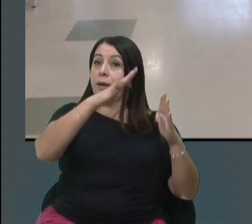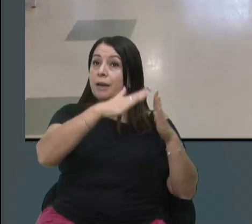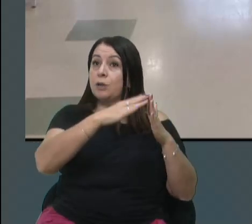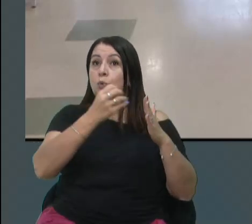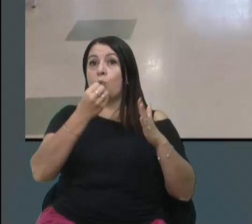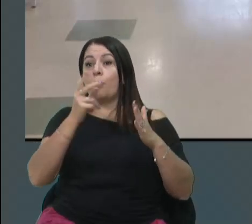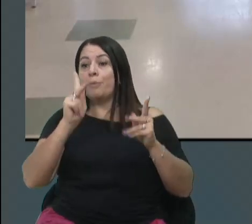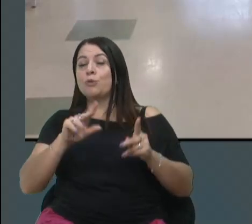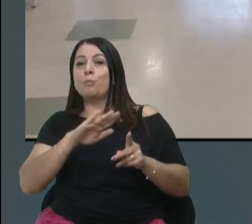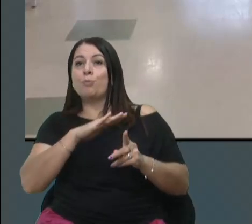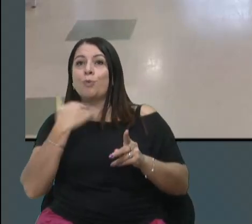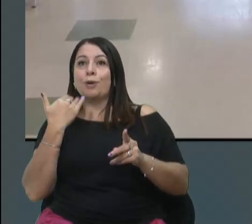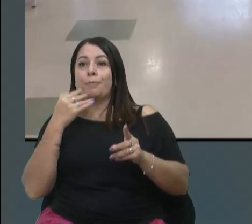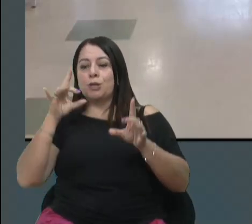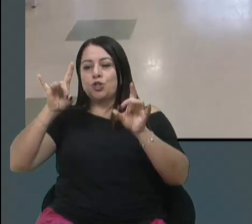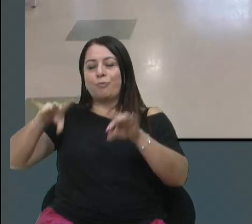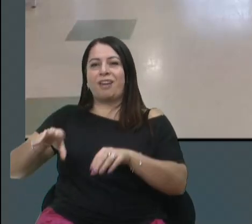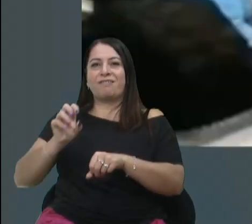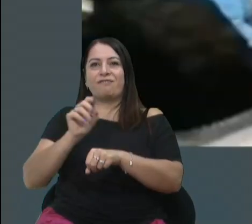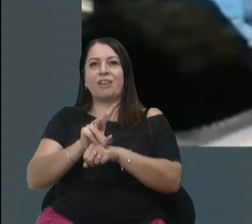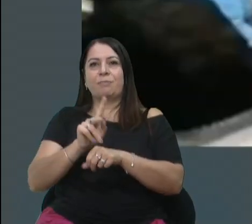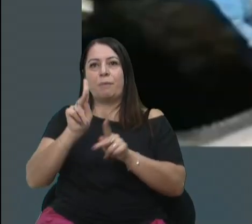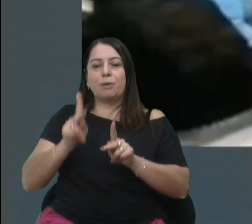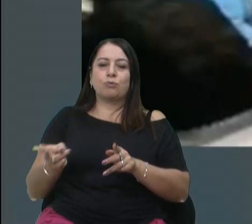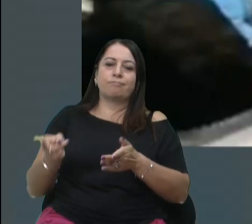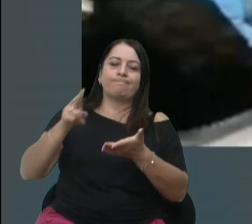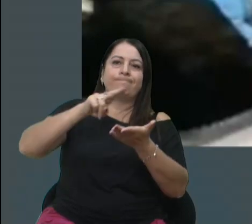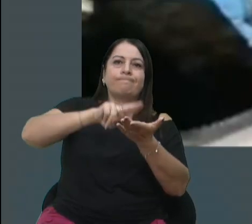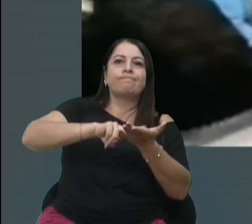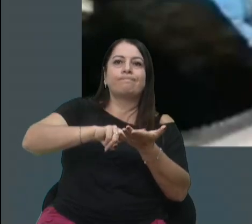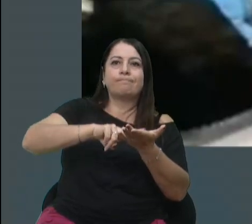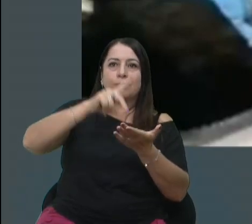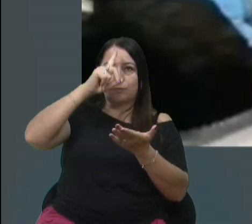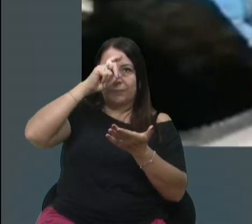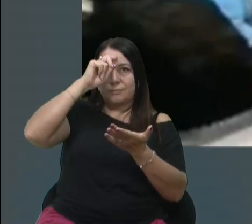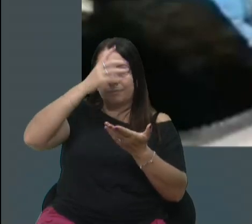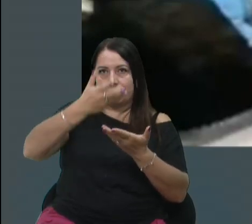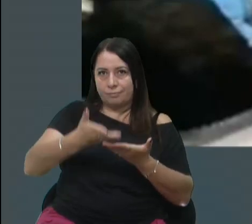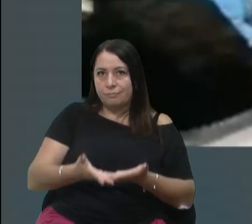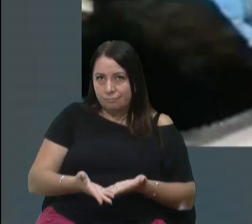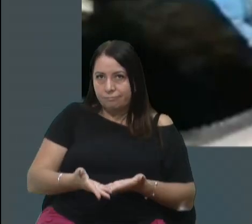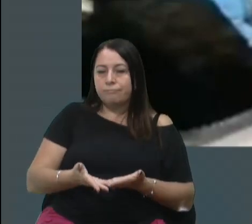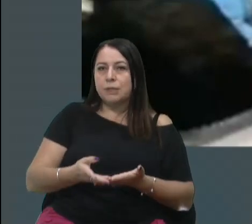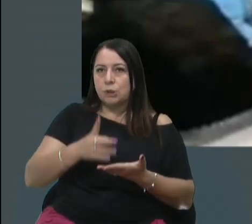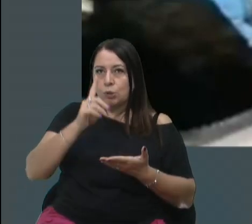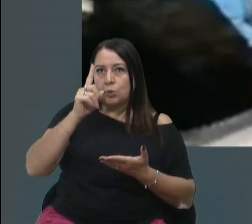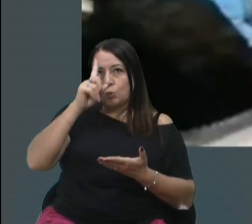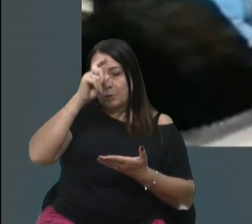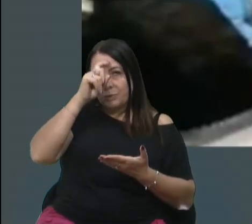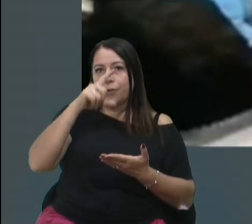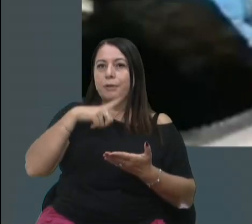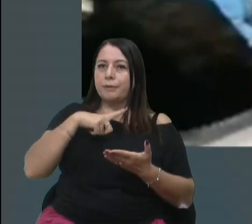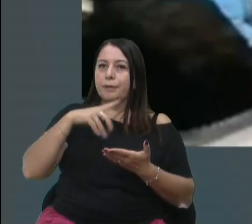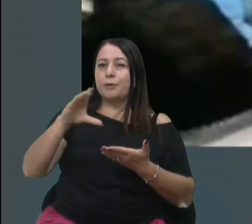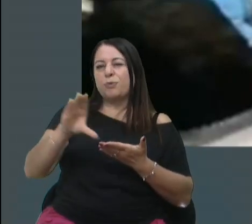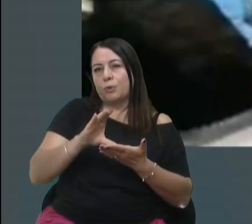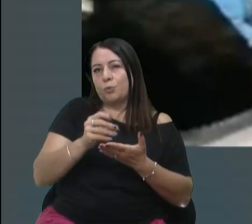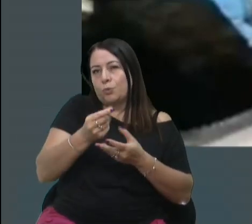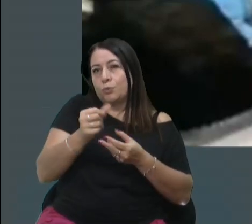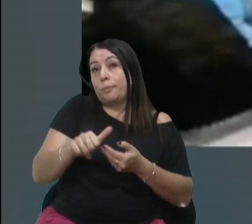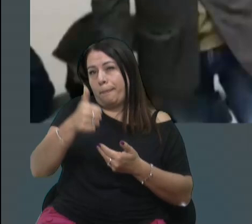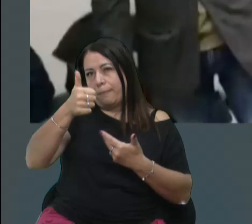vir a óbito para sobrar espaço para uma pessoa conseguir utilizar o hospital e ter um recurso melhor.